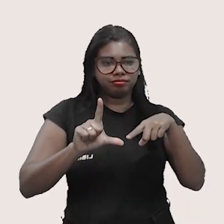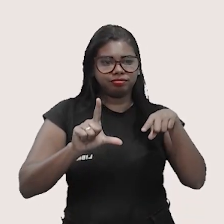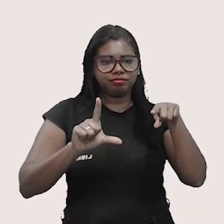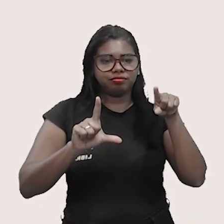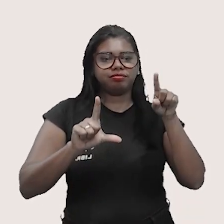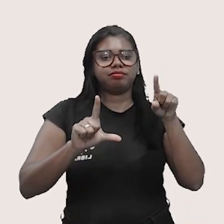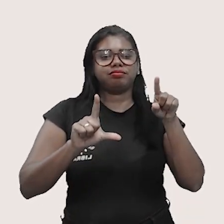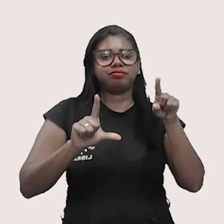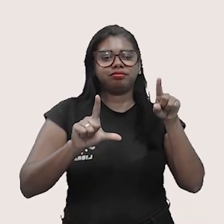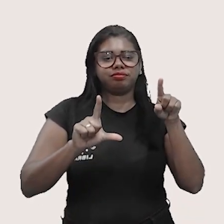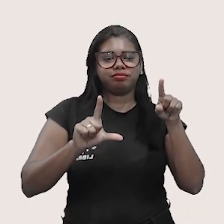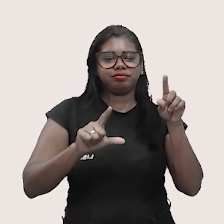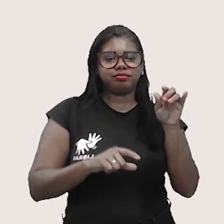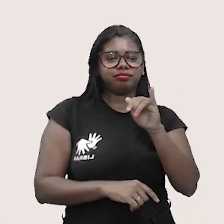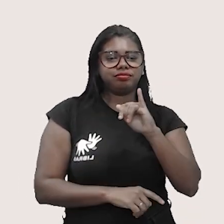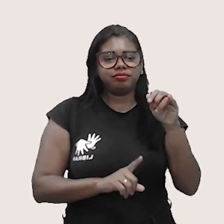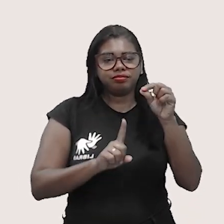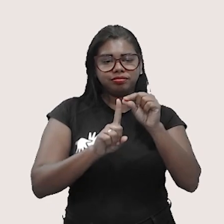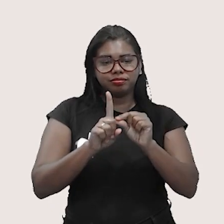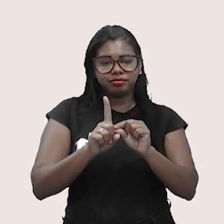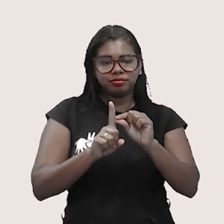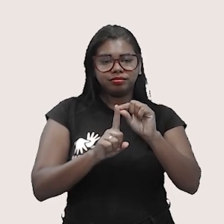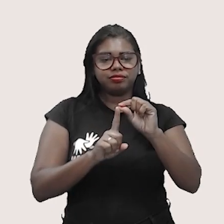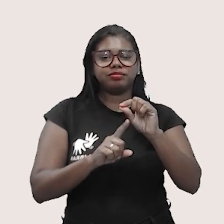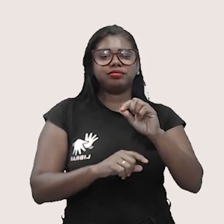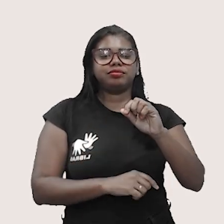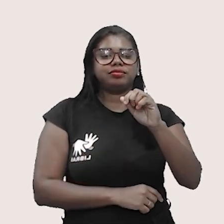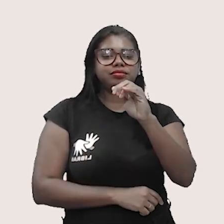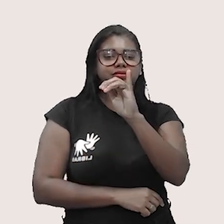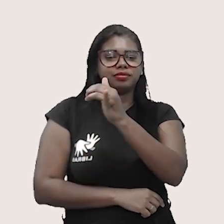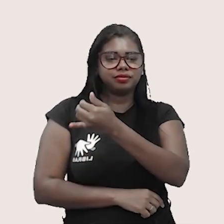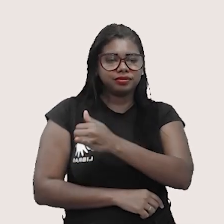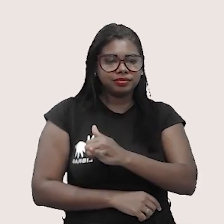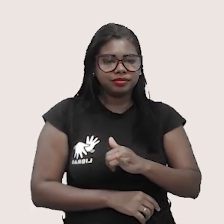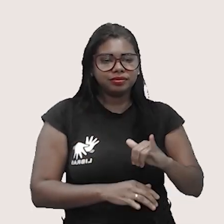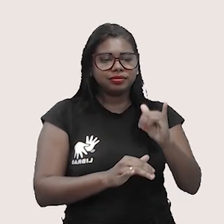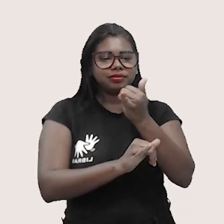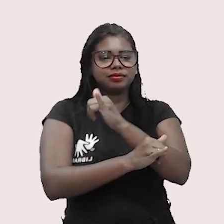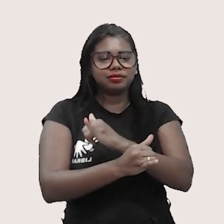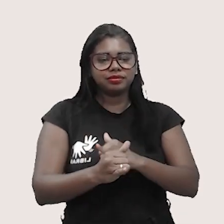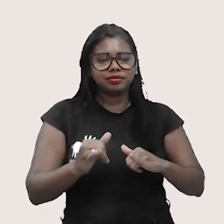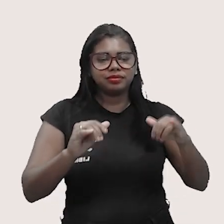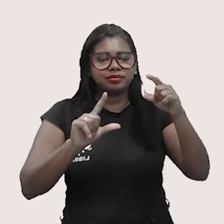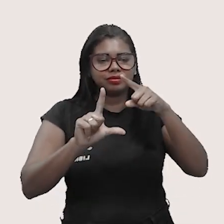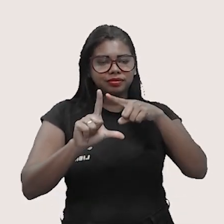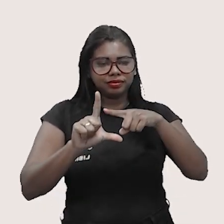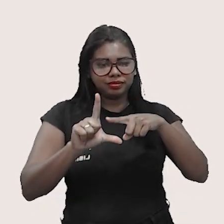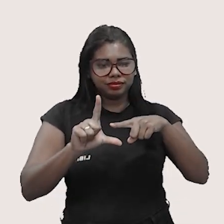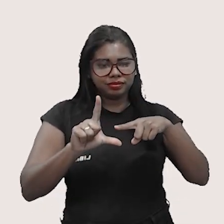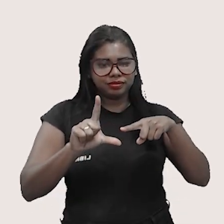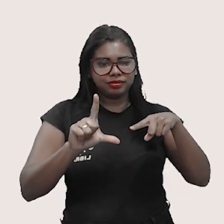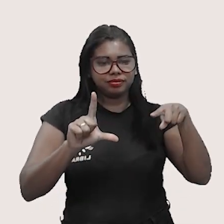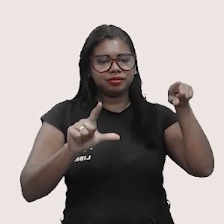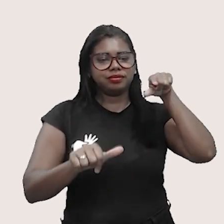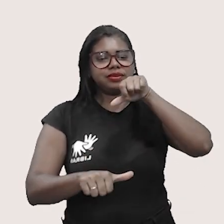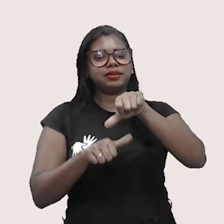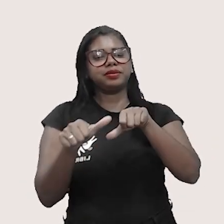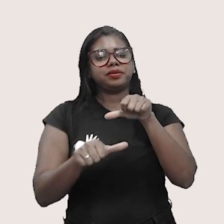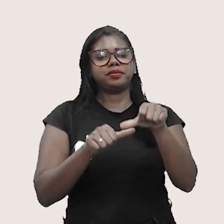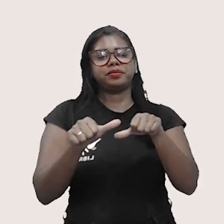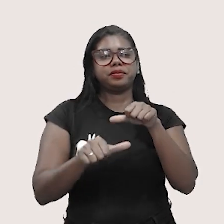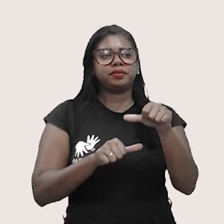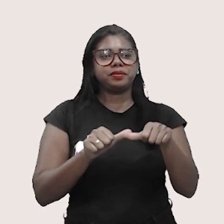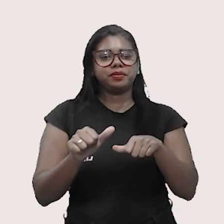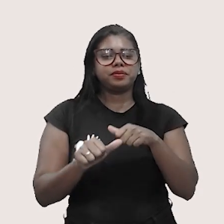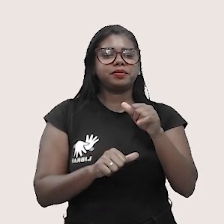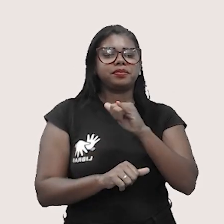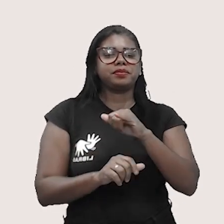diagrama de fases, a energia, ele tendo essa curva, ele faz com que haja uma transformação isotérmica. É assim que